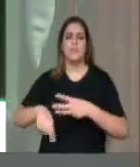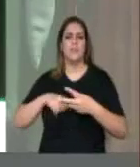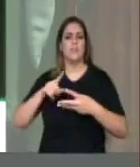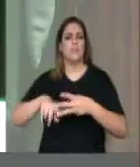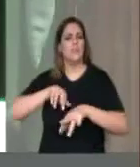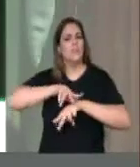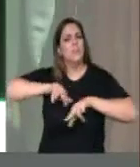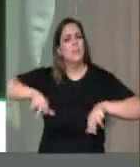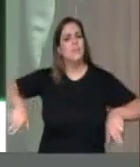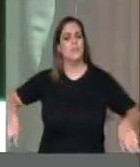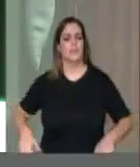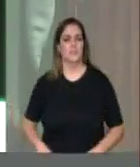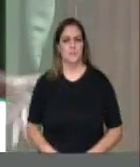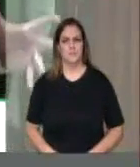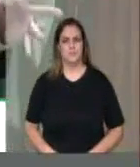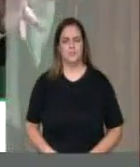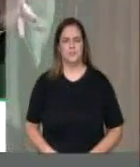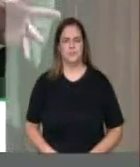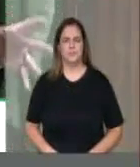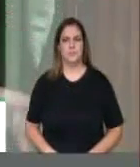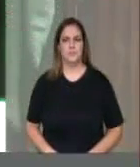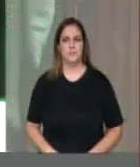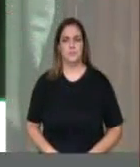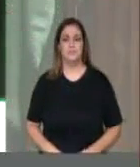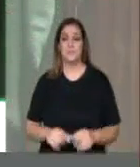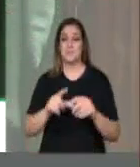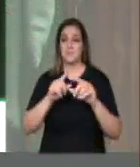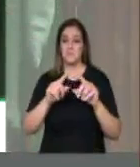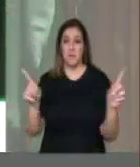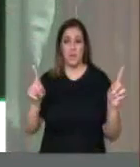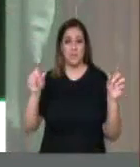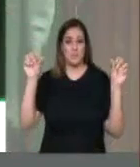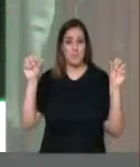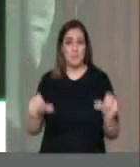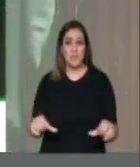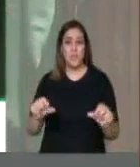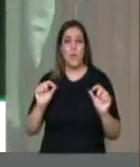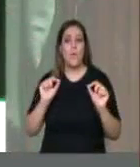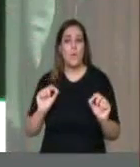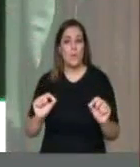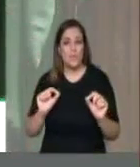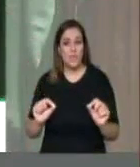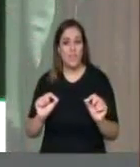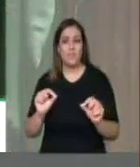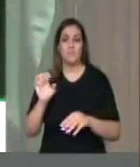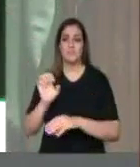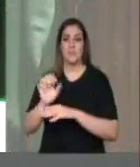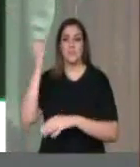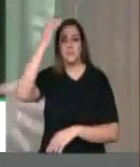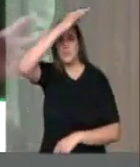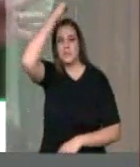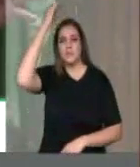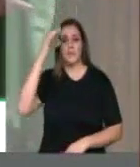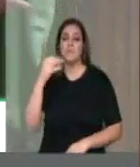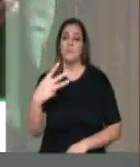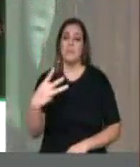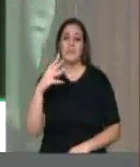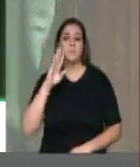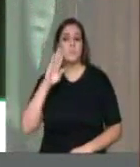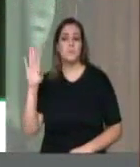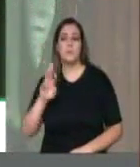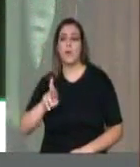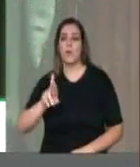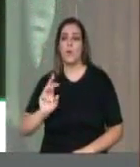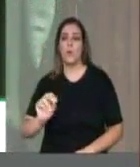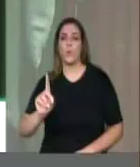capixabas. Mas o nosso dano maior está nas nossas rodovias, principalmente nas três principais rodovias